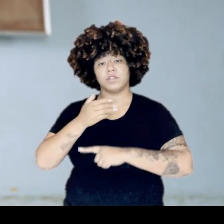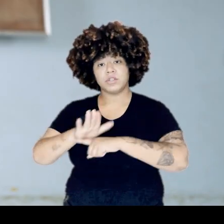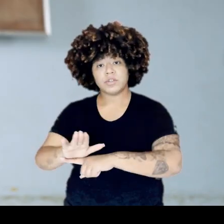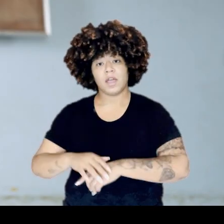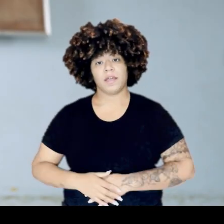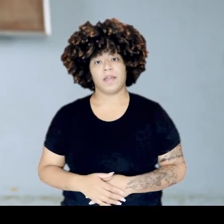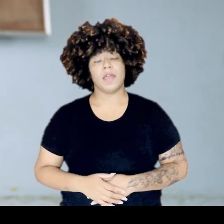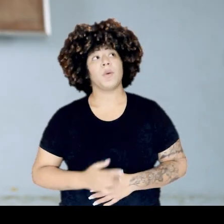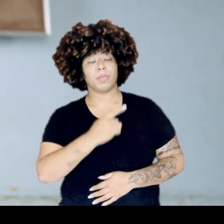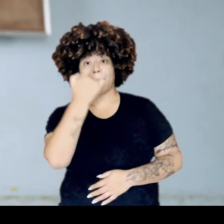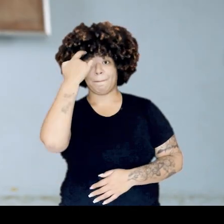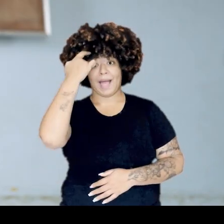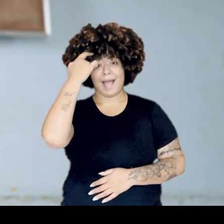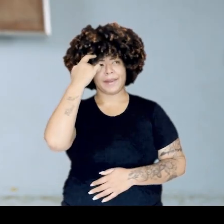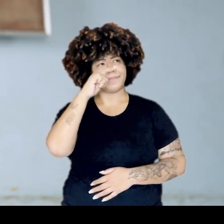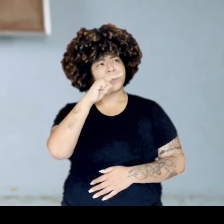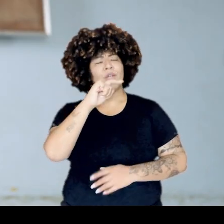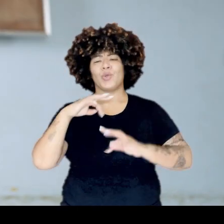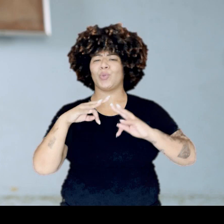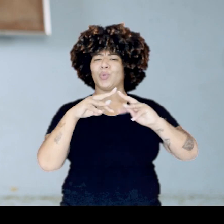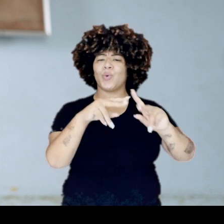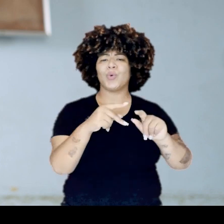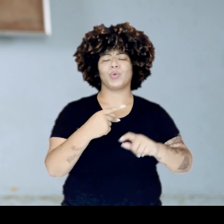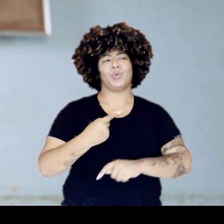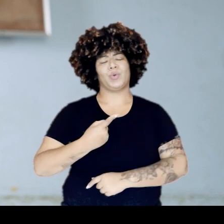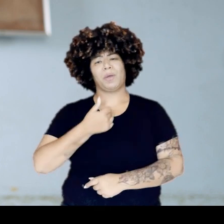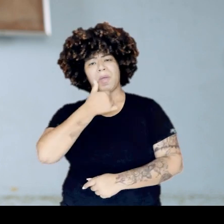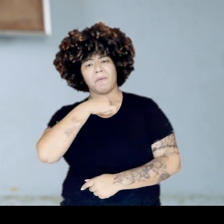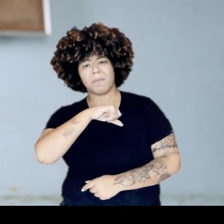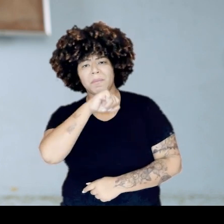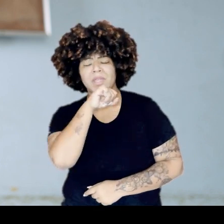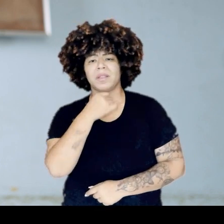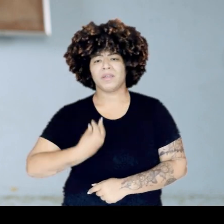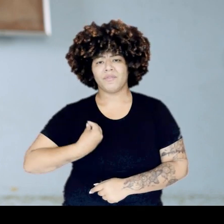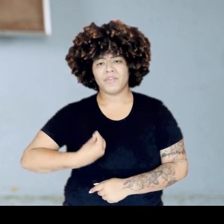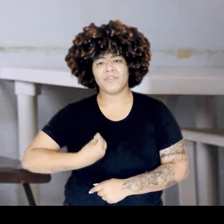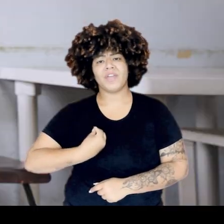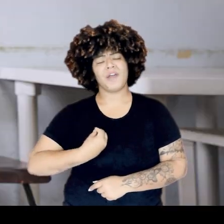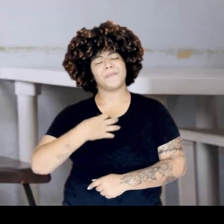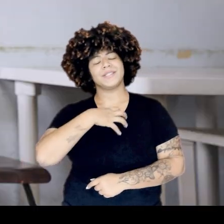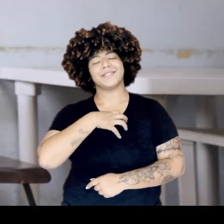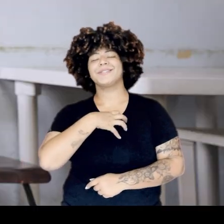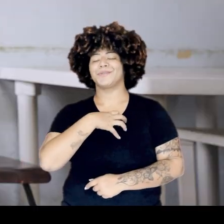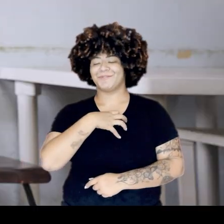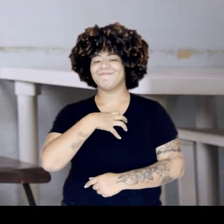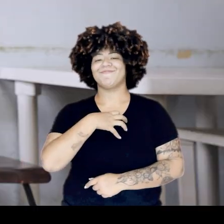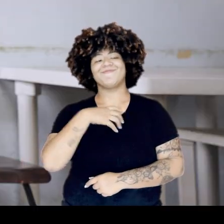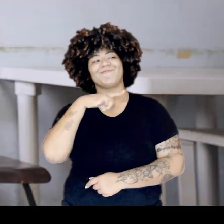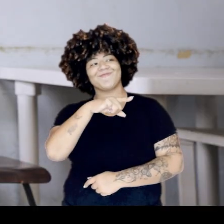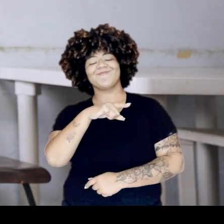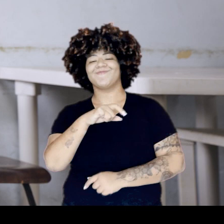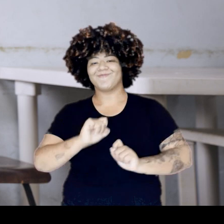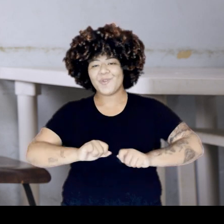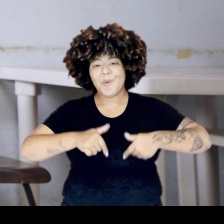e penso em um cantinho, tudo que ela passou, tanto pela família como a gente, eu me sinto grata de mostrar que ela é guerreira e